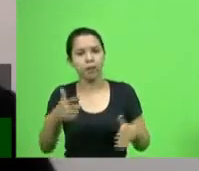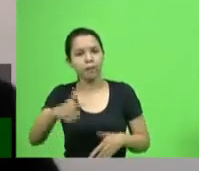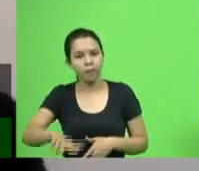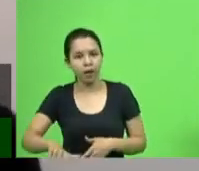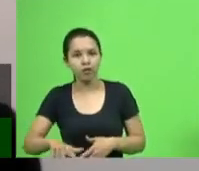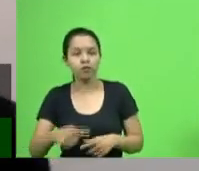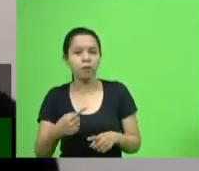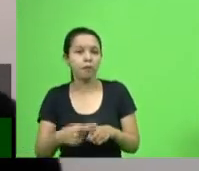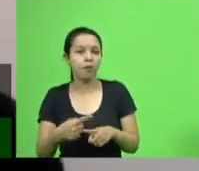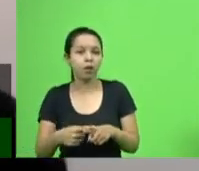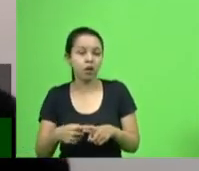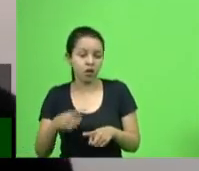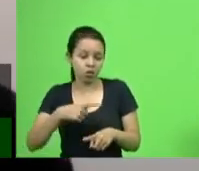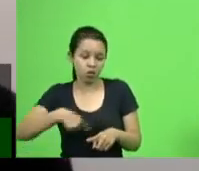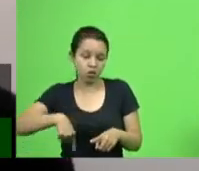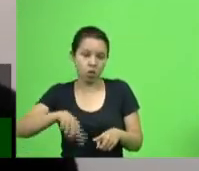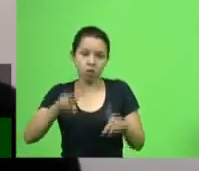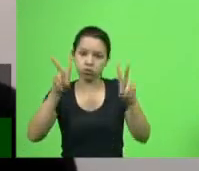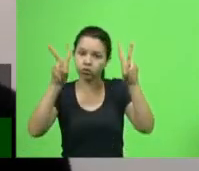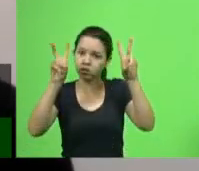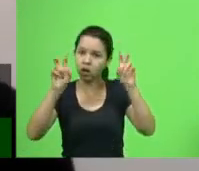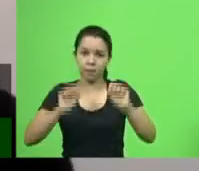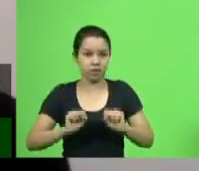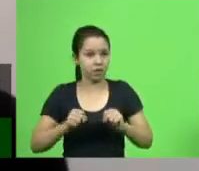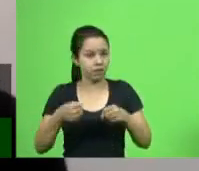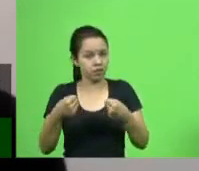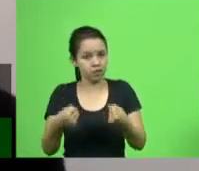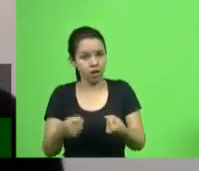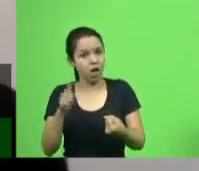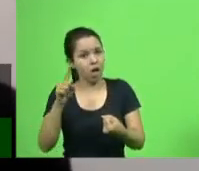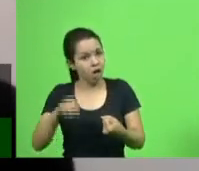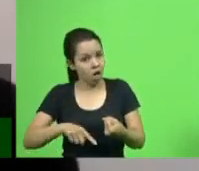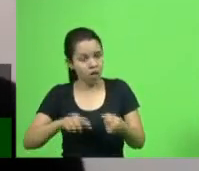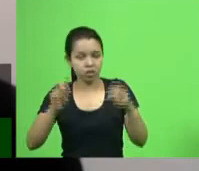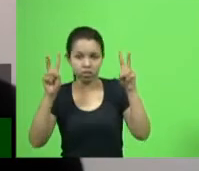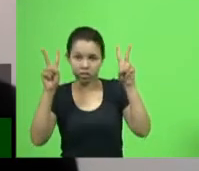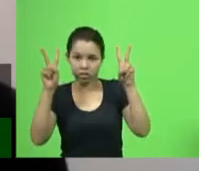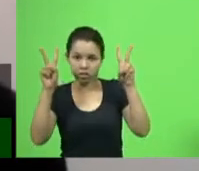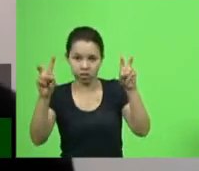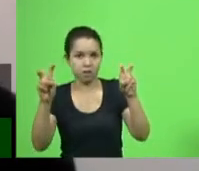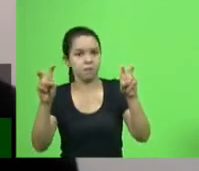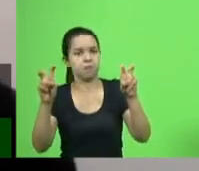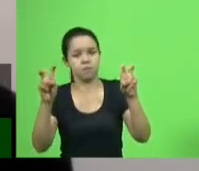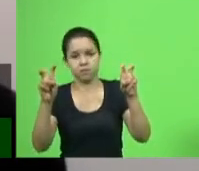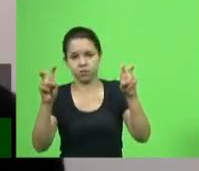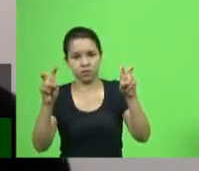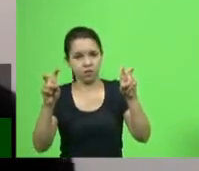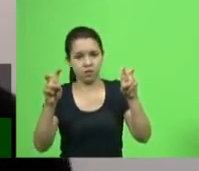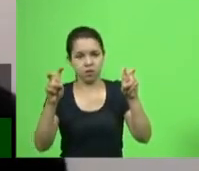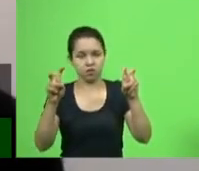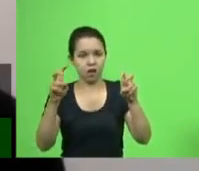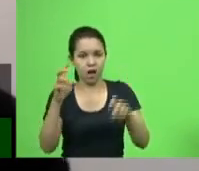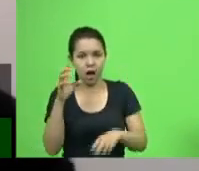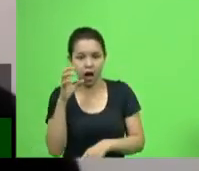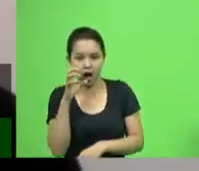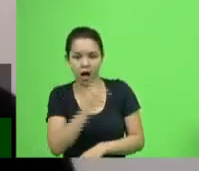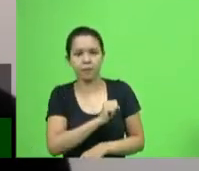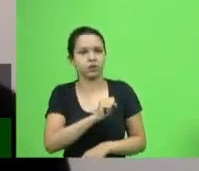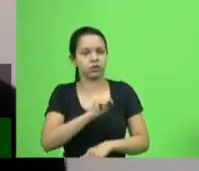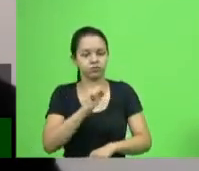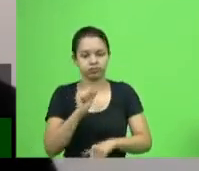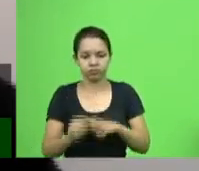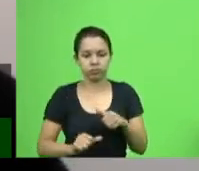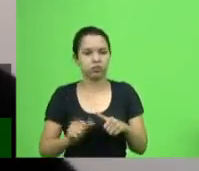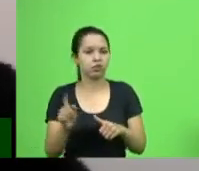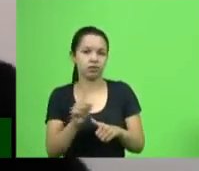causas que nós defendemos são causas que a gente sabe que não são da noite para o dia, mas a persistência vai